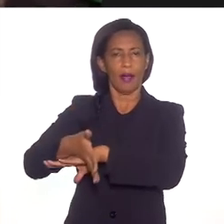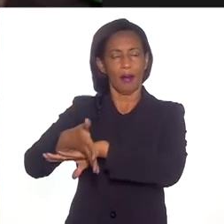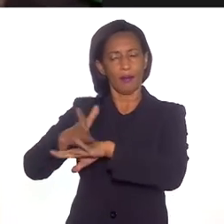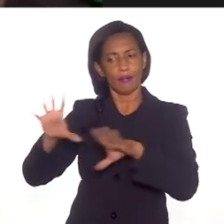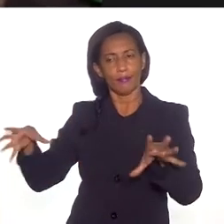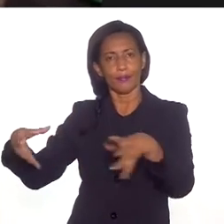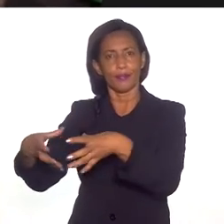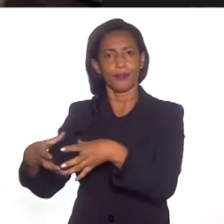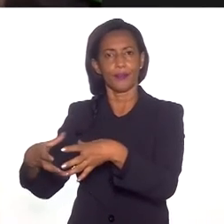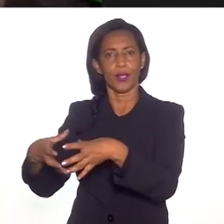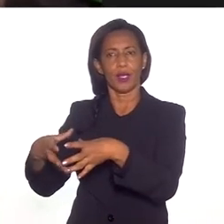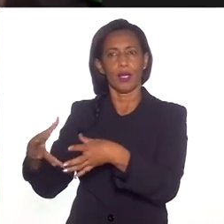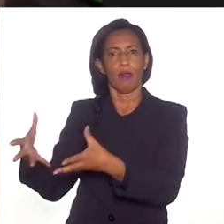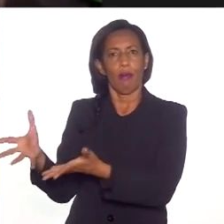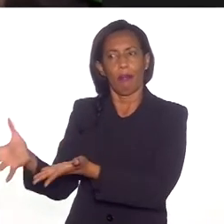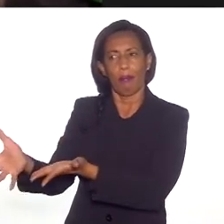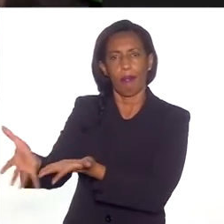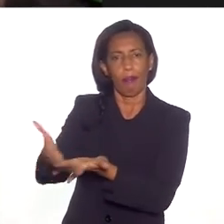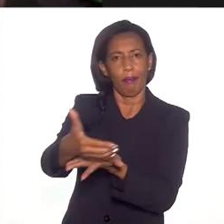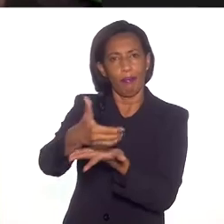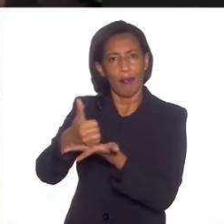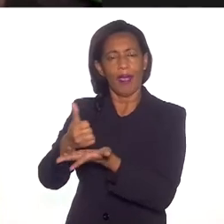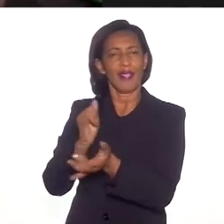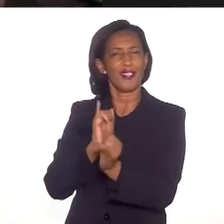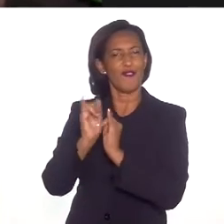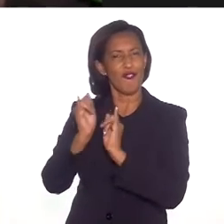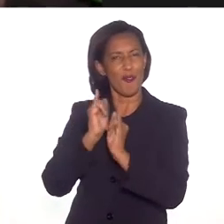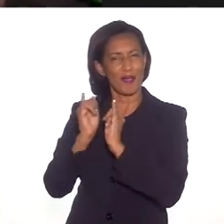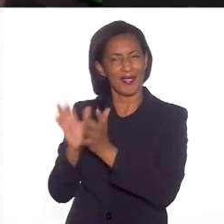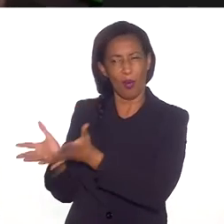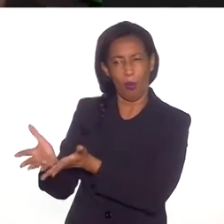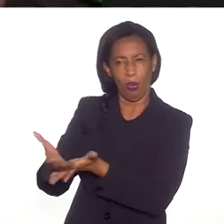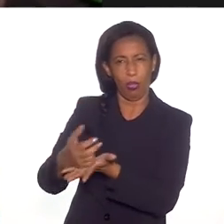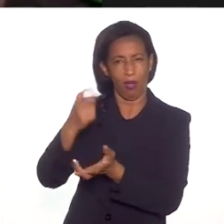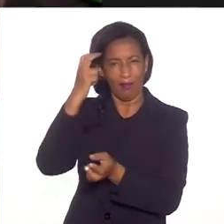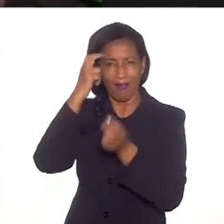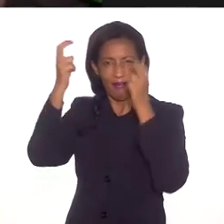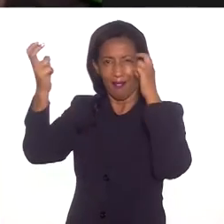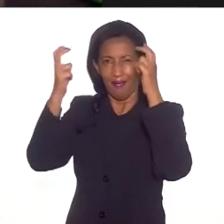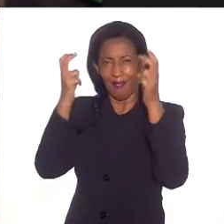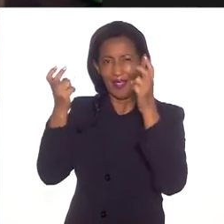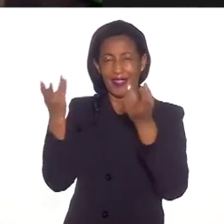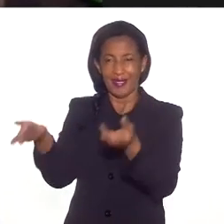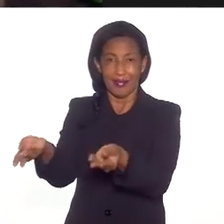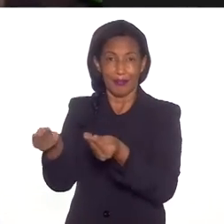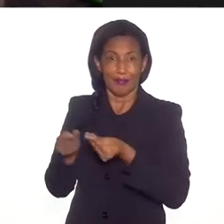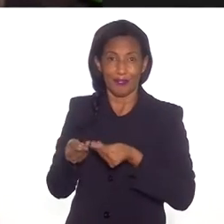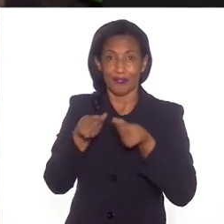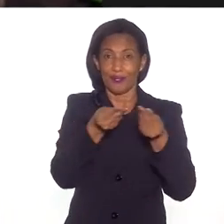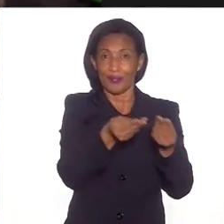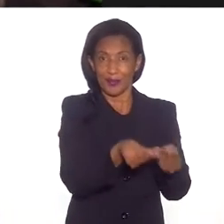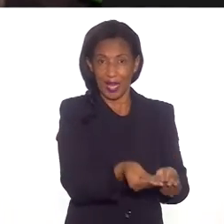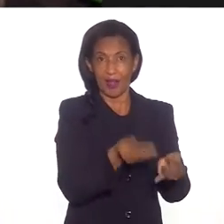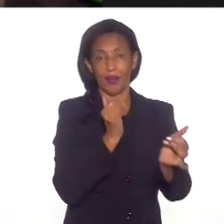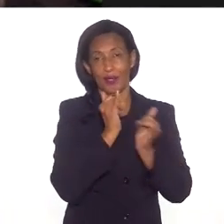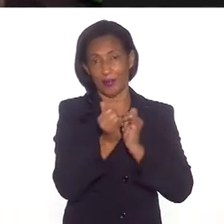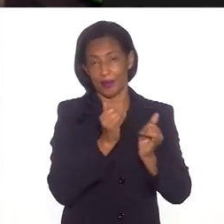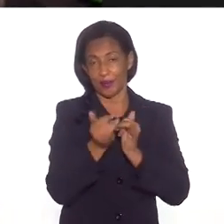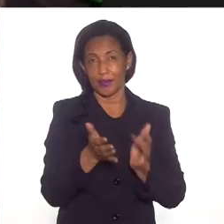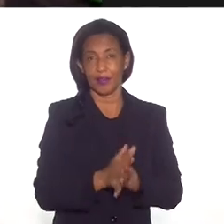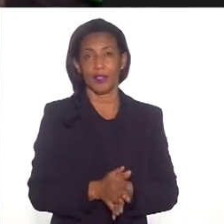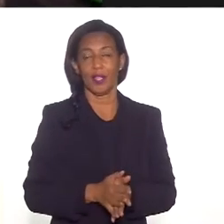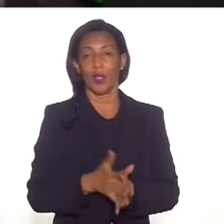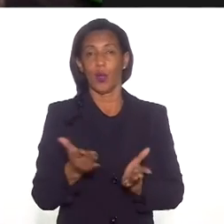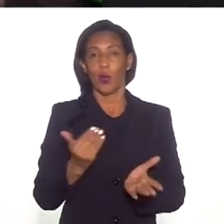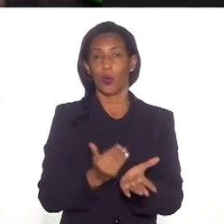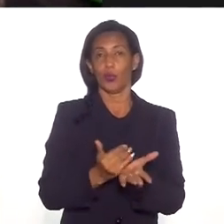indígenas e extraíam essas informações desses sabedores, que gentilmente cediam essas informações.